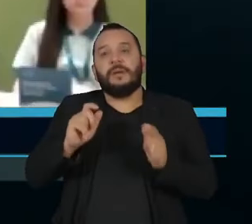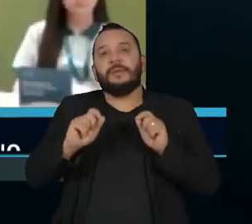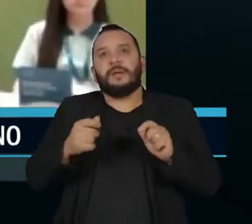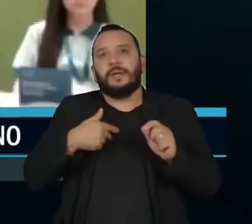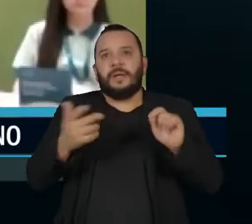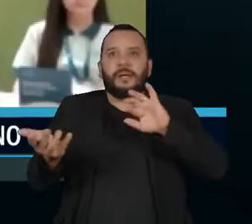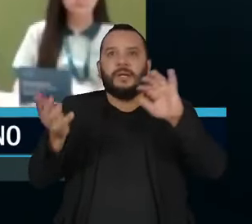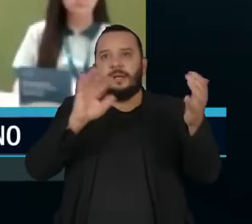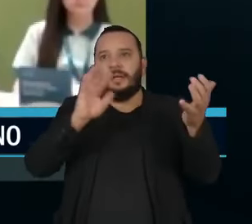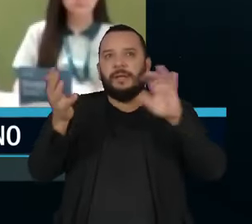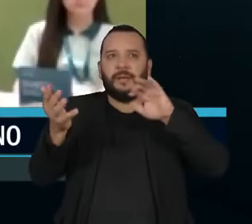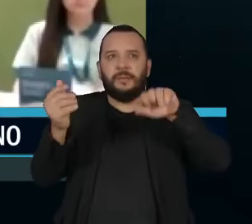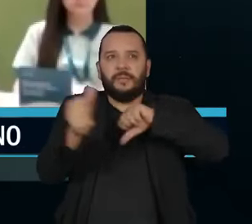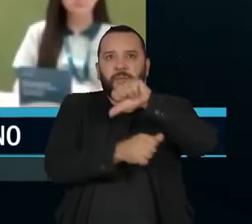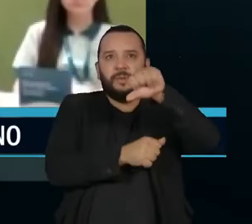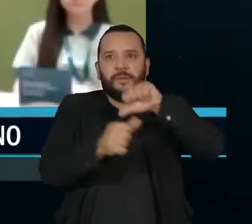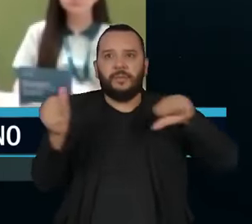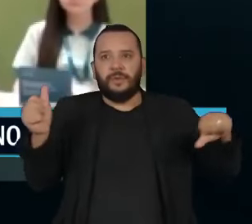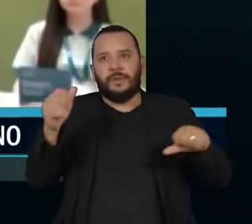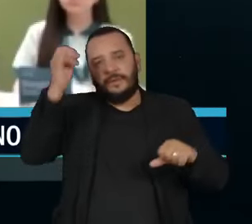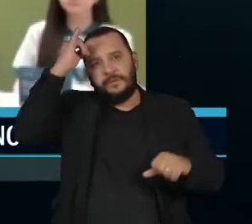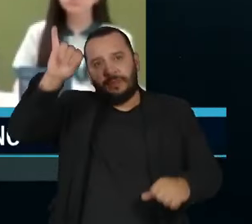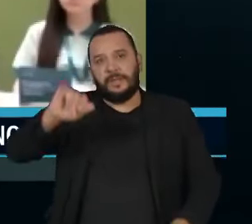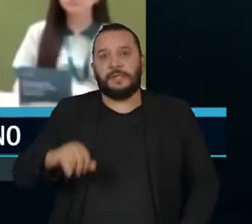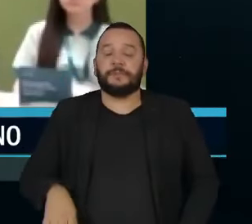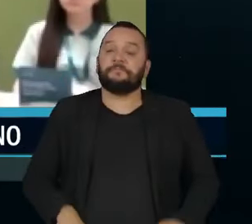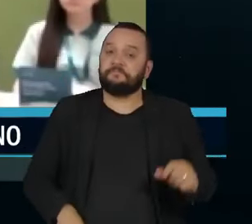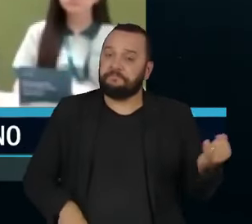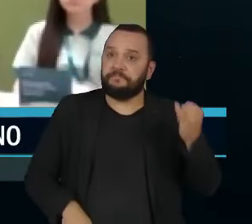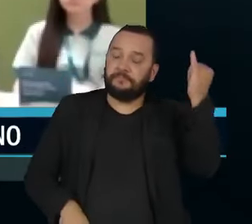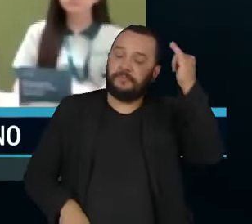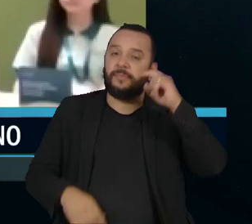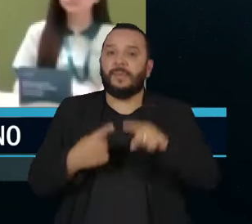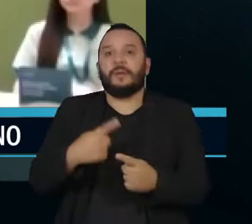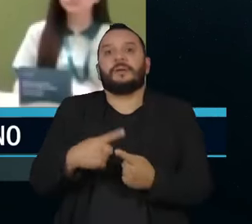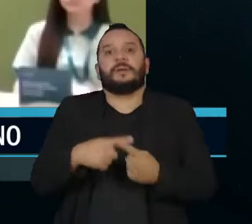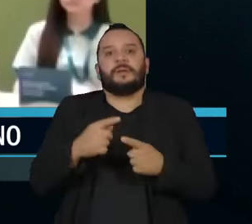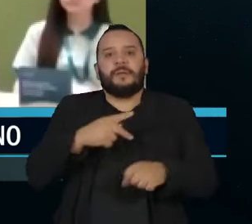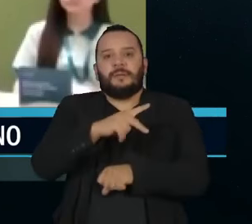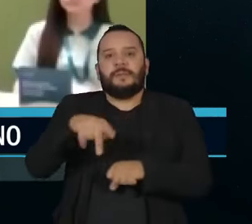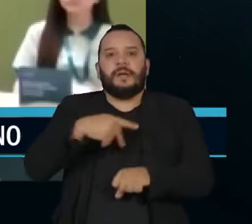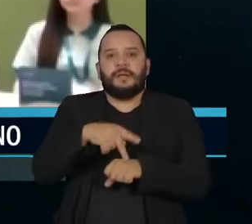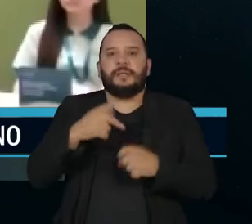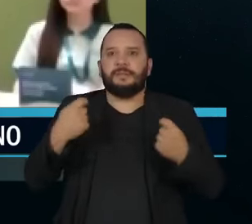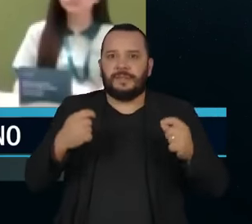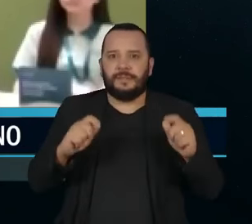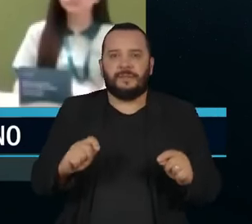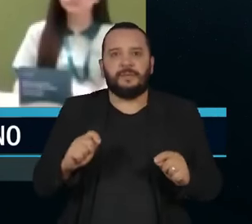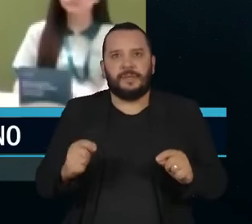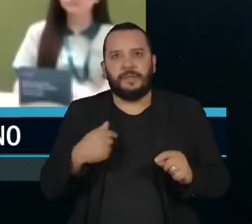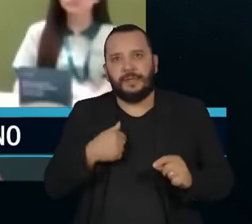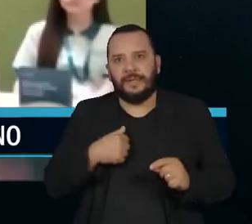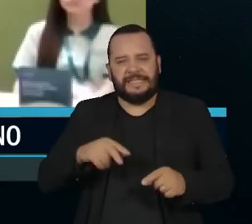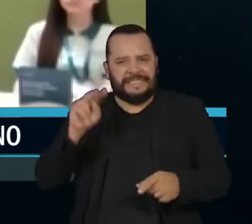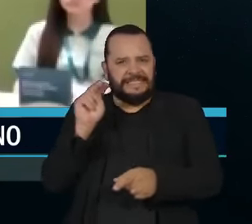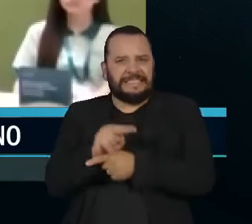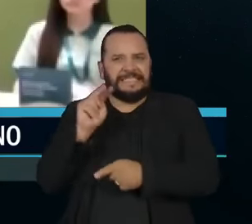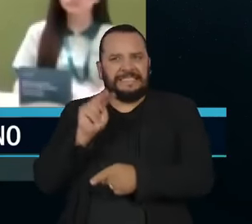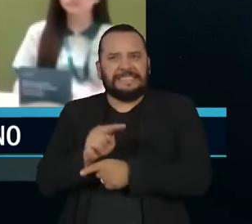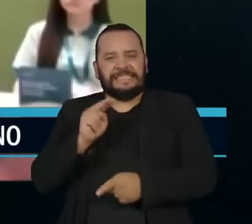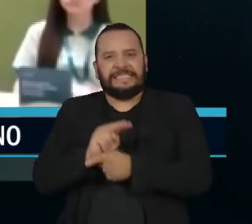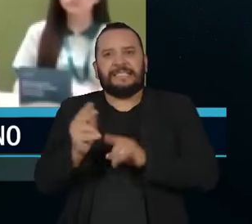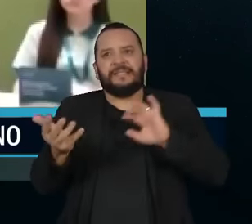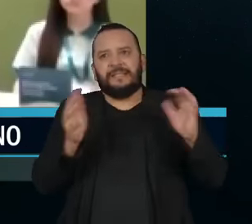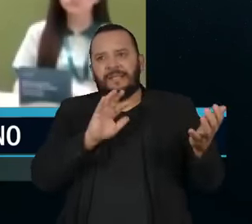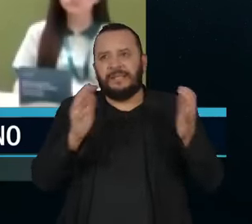é muito importante porque a gente está num momento de inflexão, que os países precisam de mais ambição climática nas suas metas. E sem dinheiro